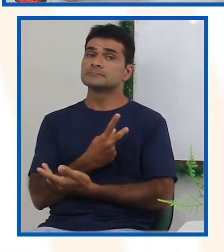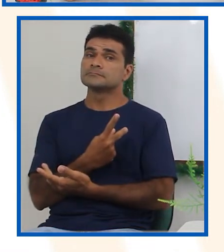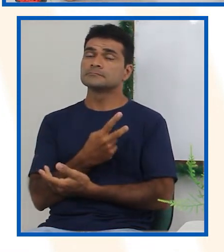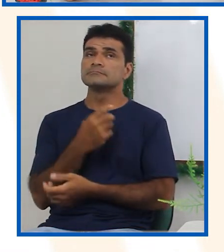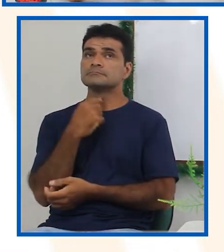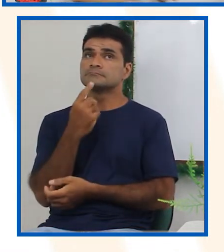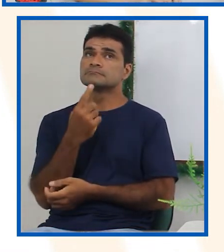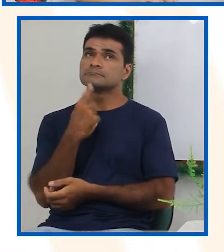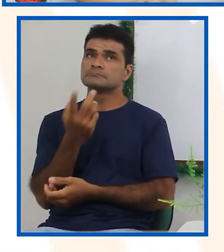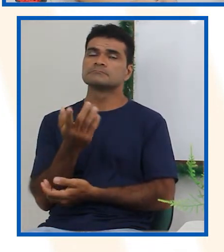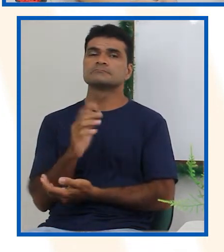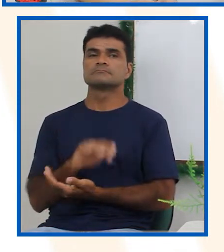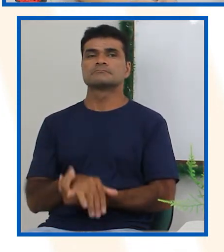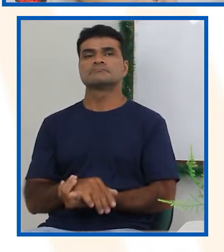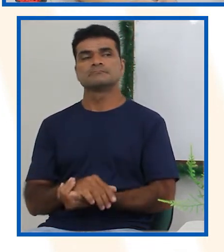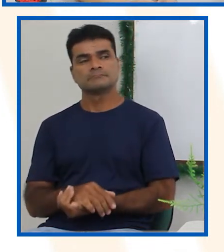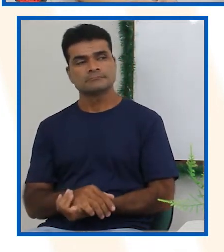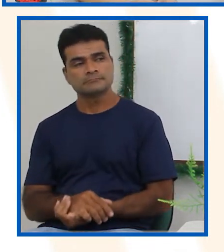Muito bem.